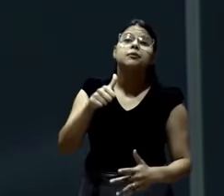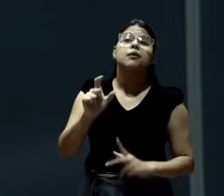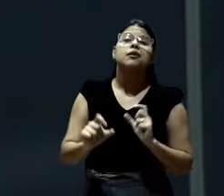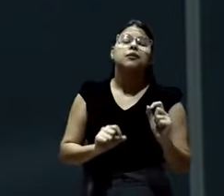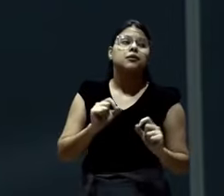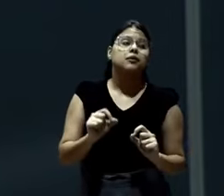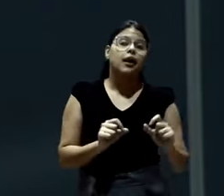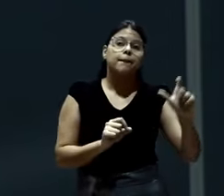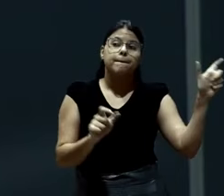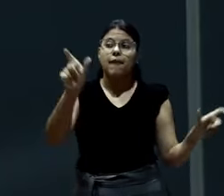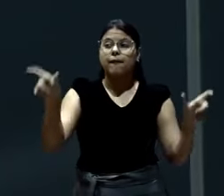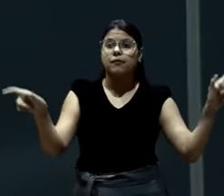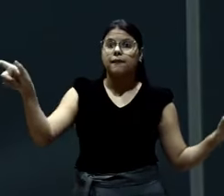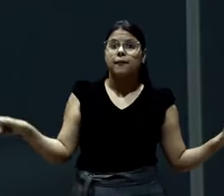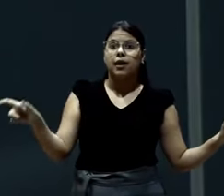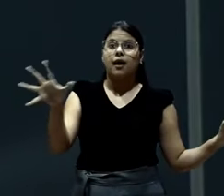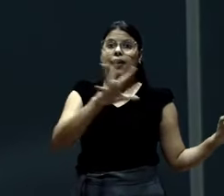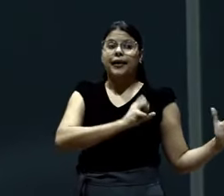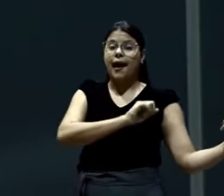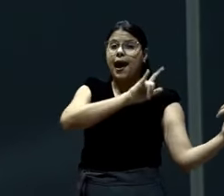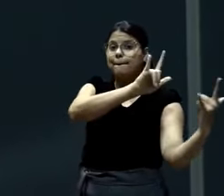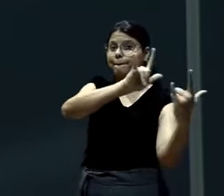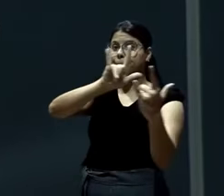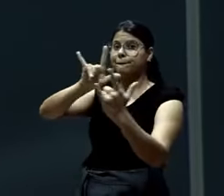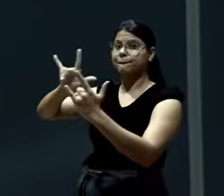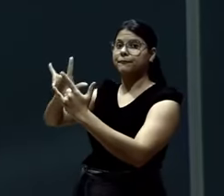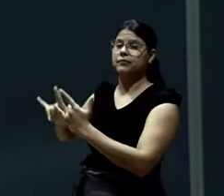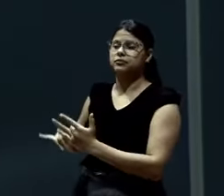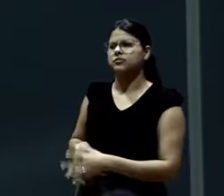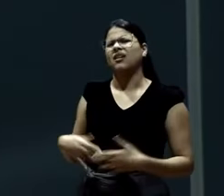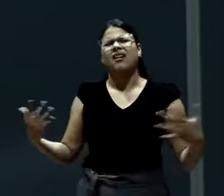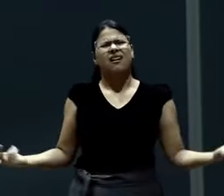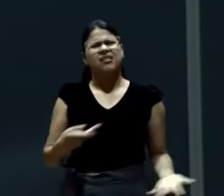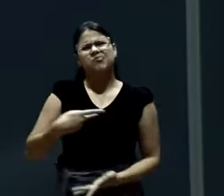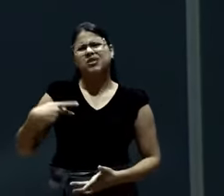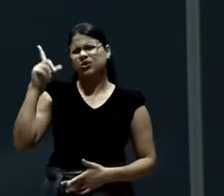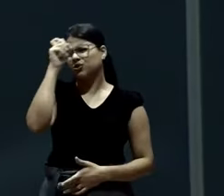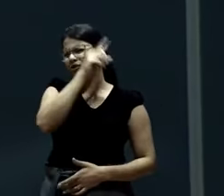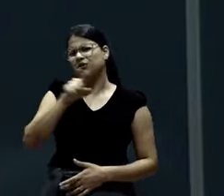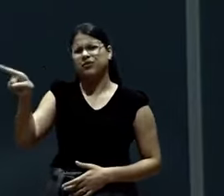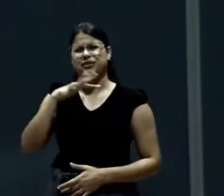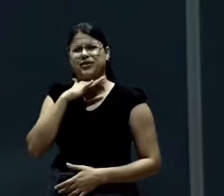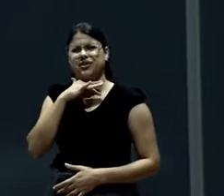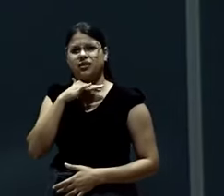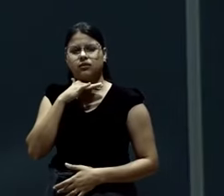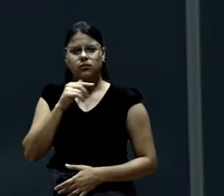É difícil. É difícil. difícil porque, pastor, ele é ruim. E você não é bonzinho.